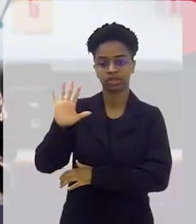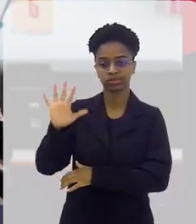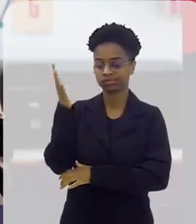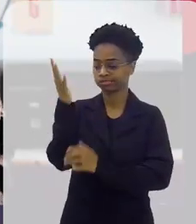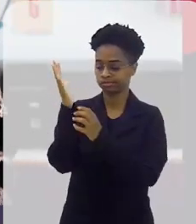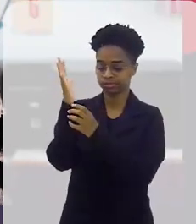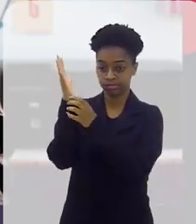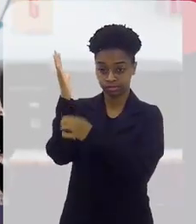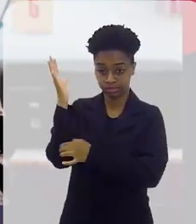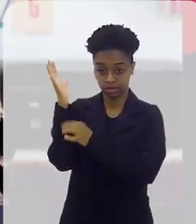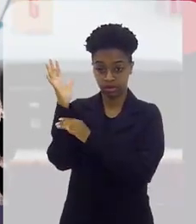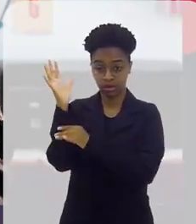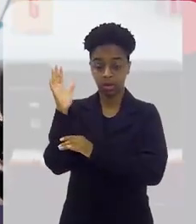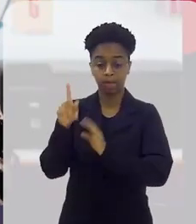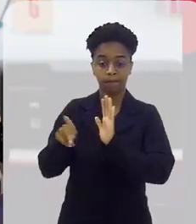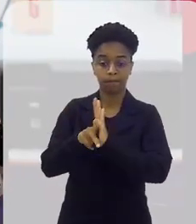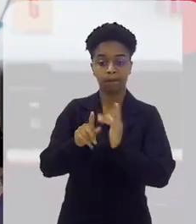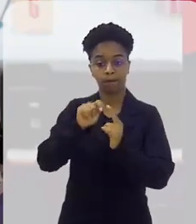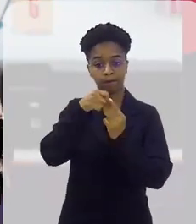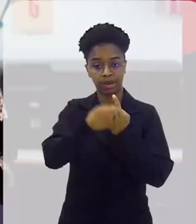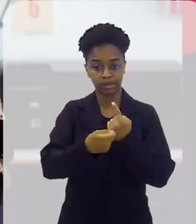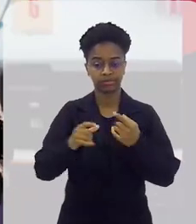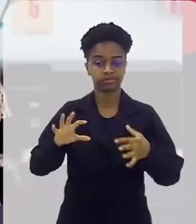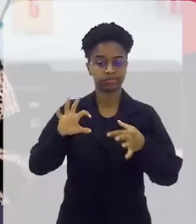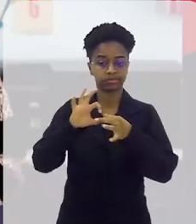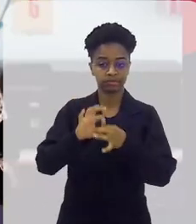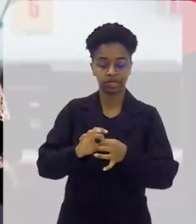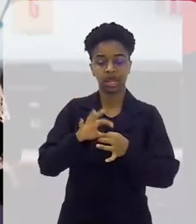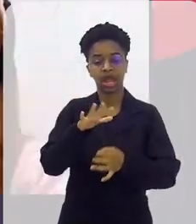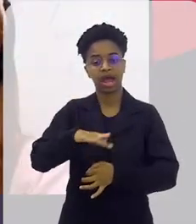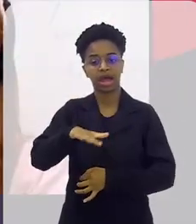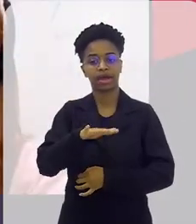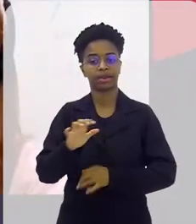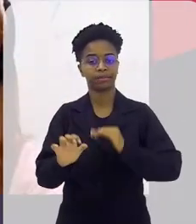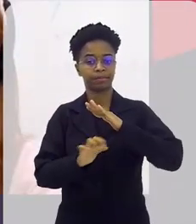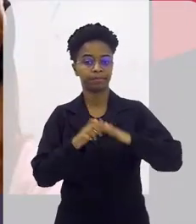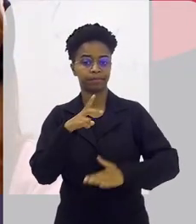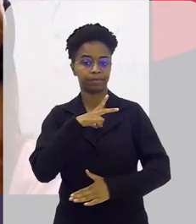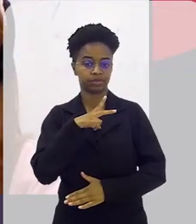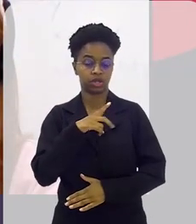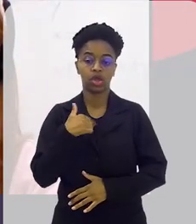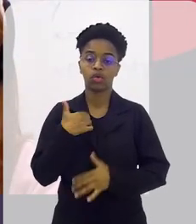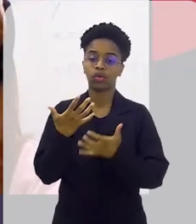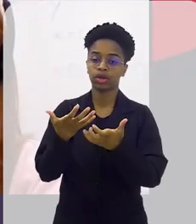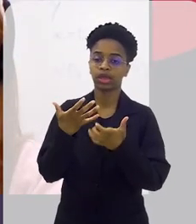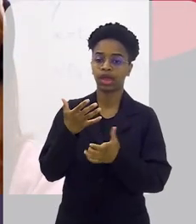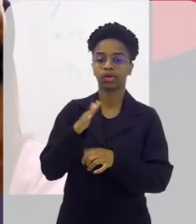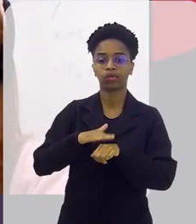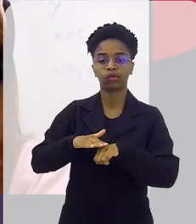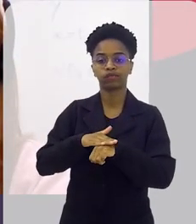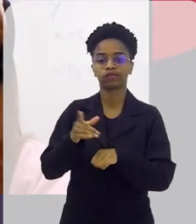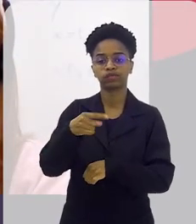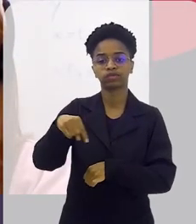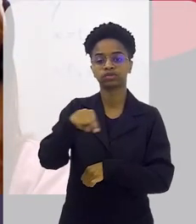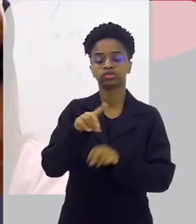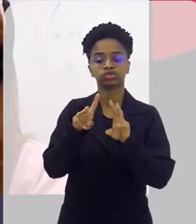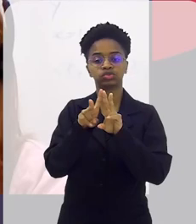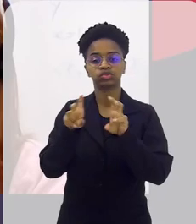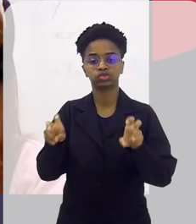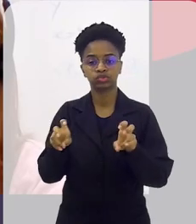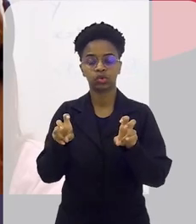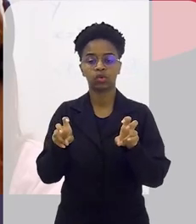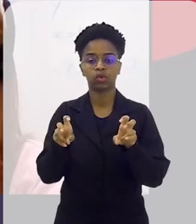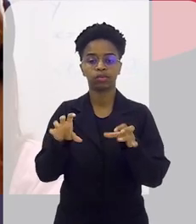uma criação do Senai Cetict em parceria com a iniciativa privada. Eu gostaria de falar um pouco agora sobre essa